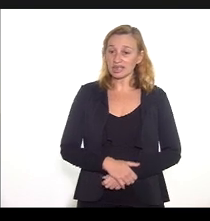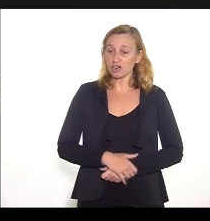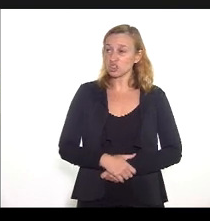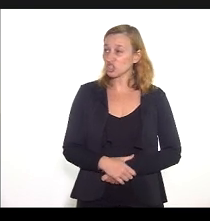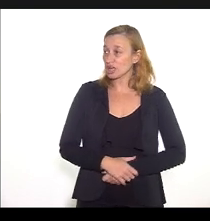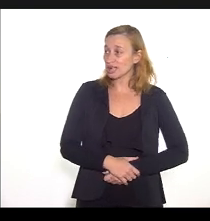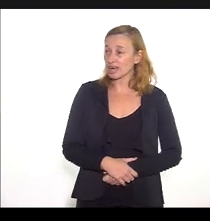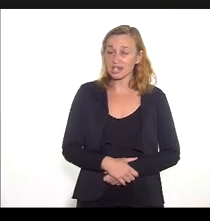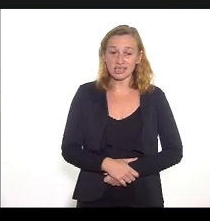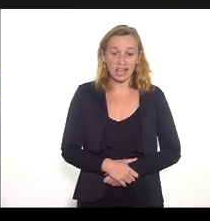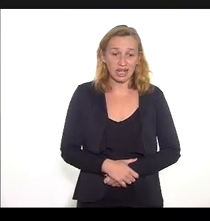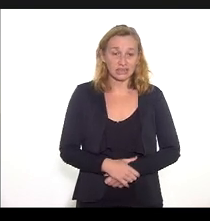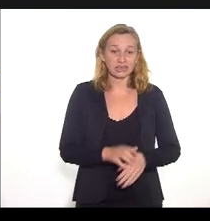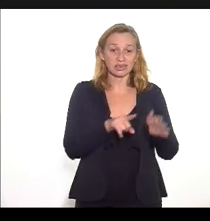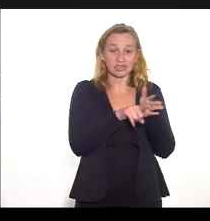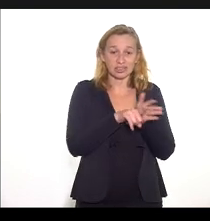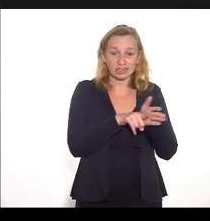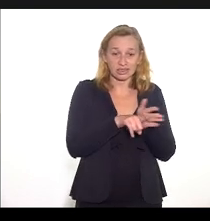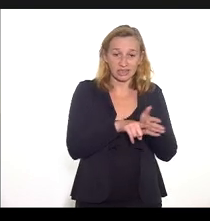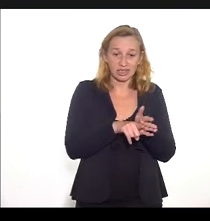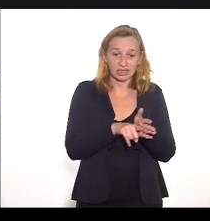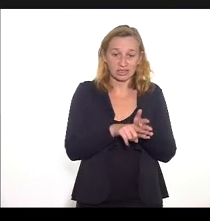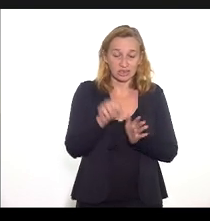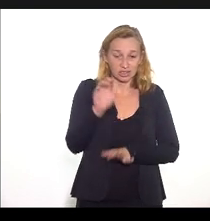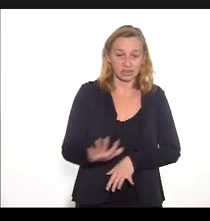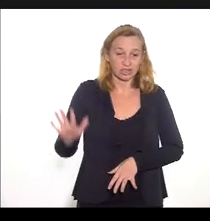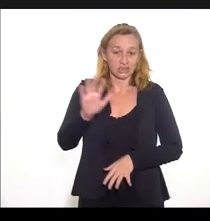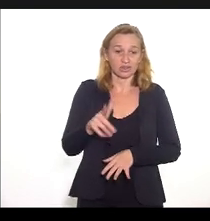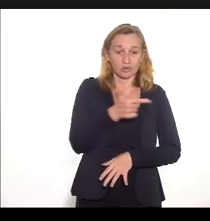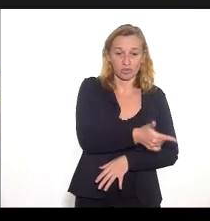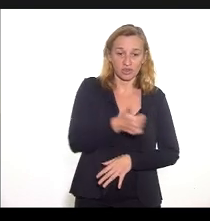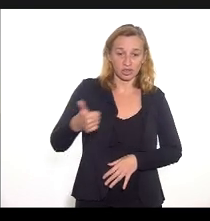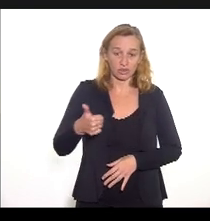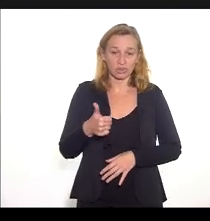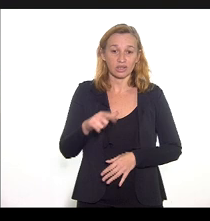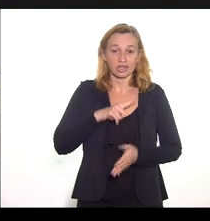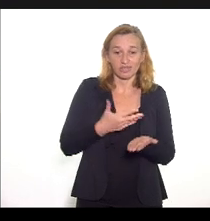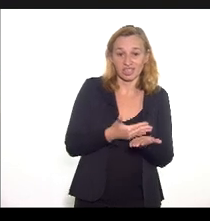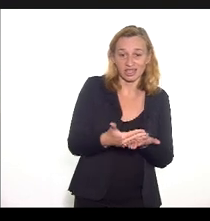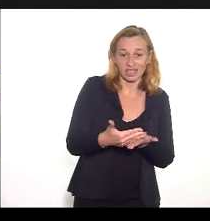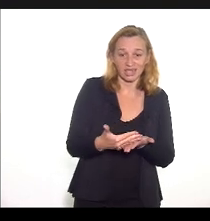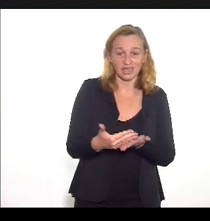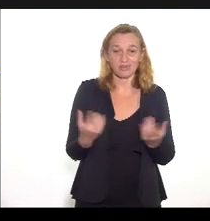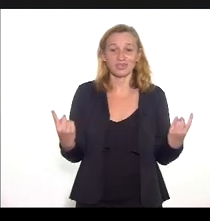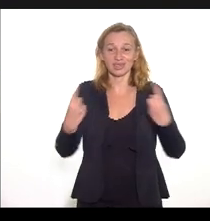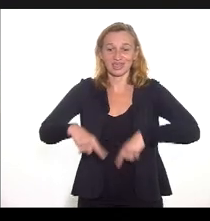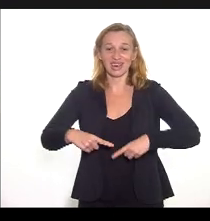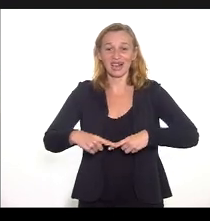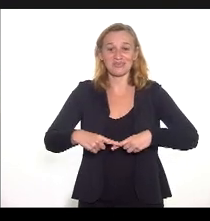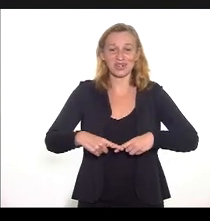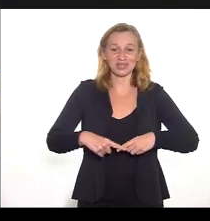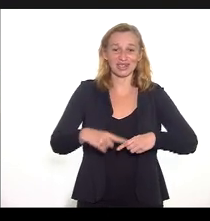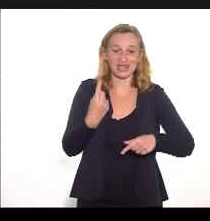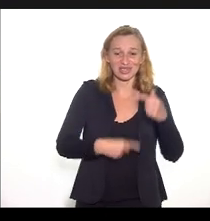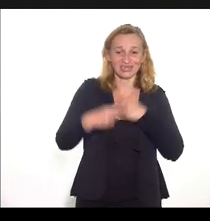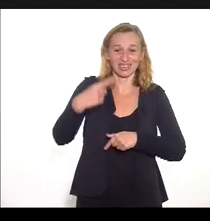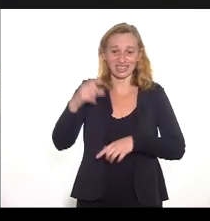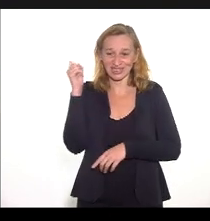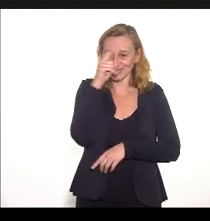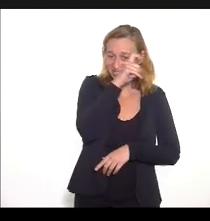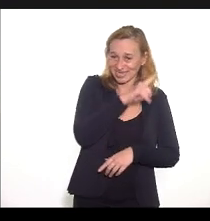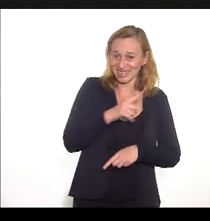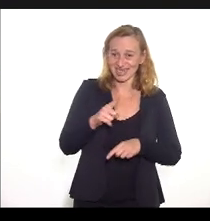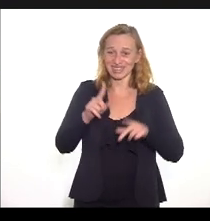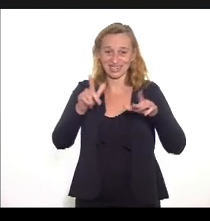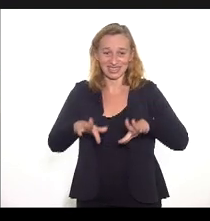Análise e considerações gerais. O ano de 2021 teve início, ainda marcado pelo desafio de superar as dificuldades diferentes